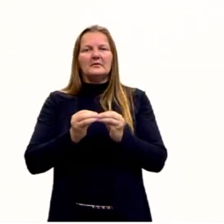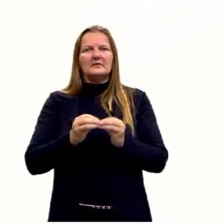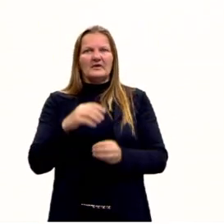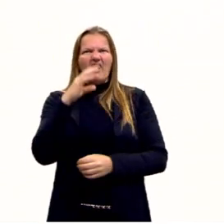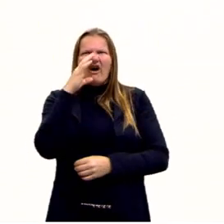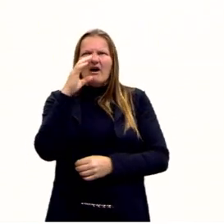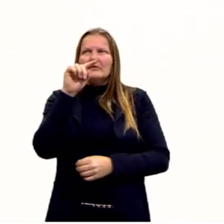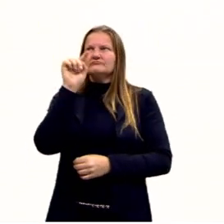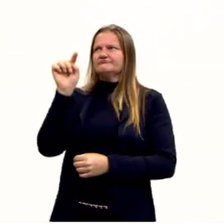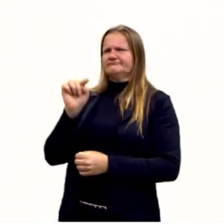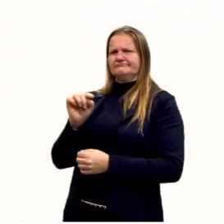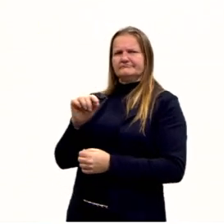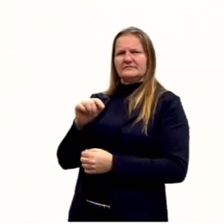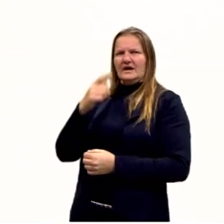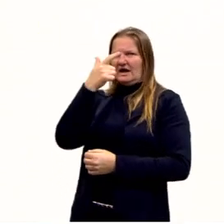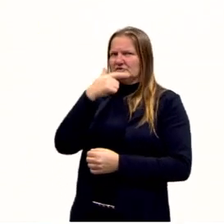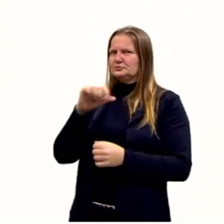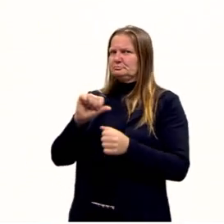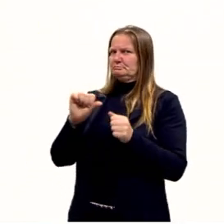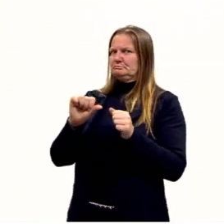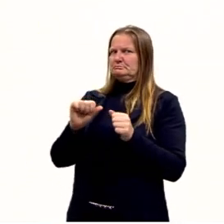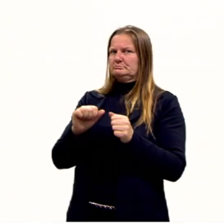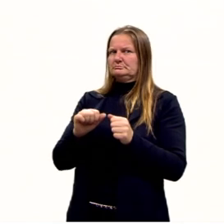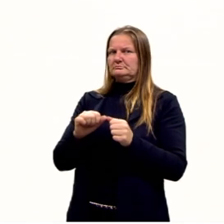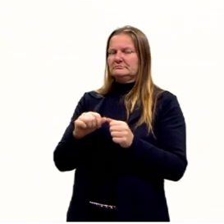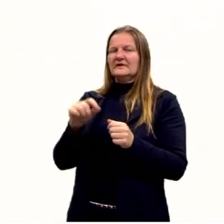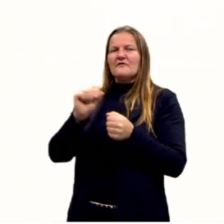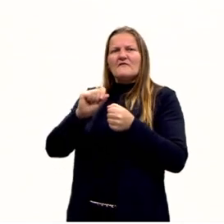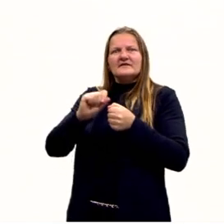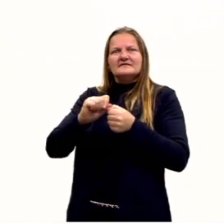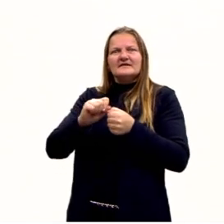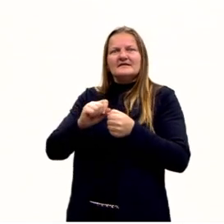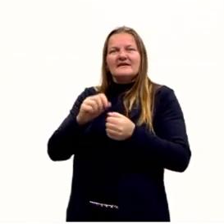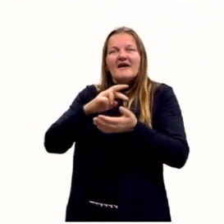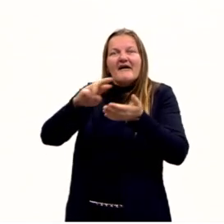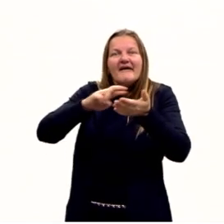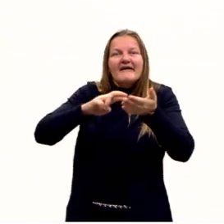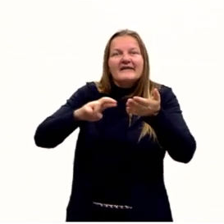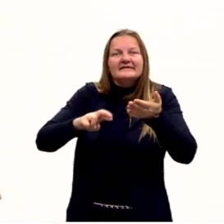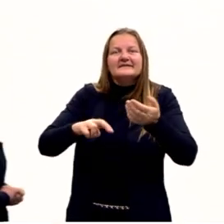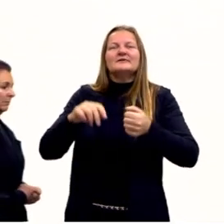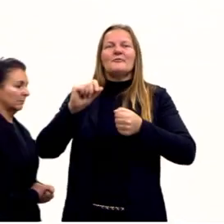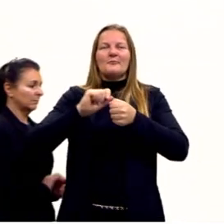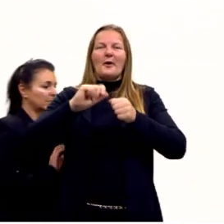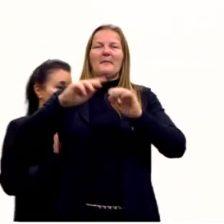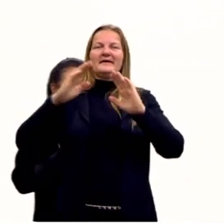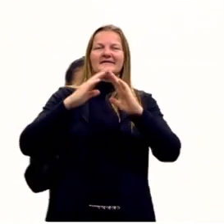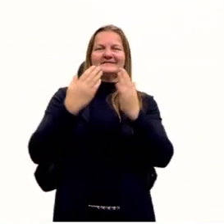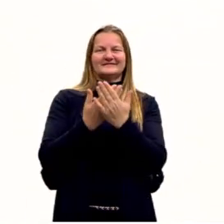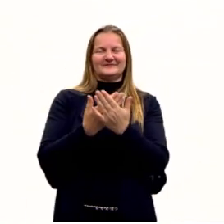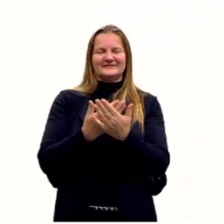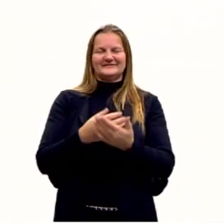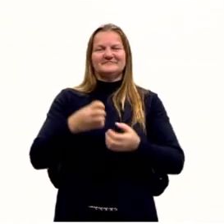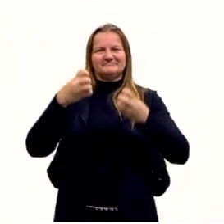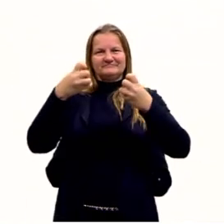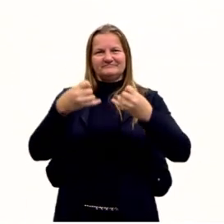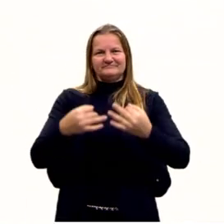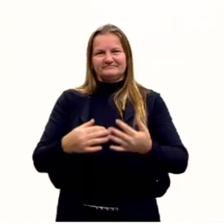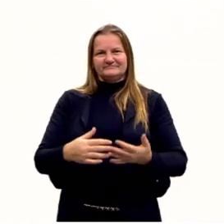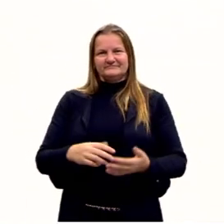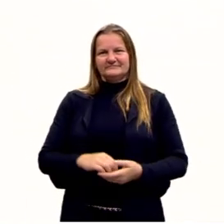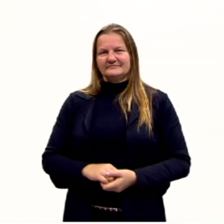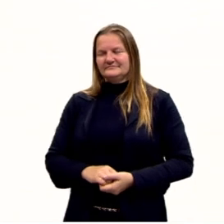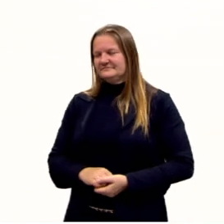sério? Acho melhor eu fazer aquela redação para a escola. Aqui a gente tem